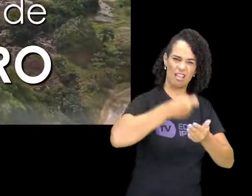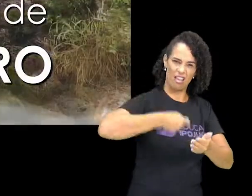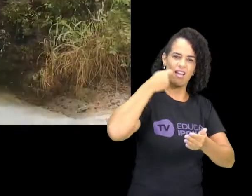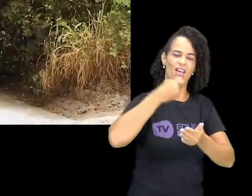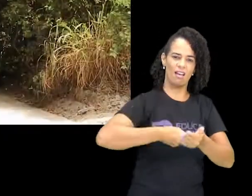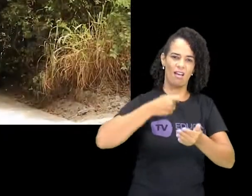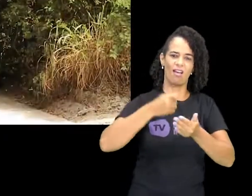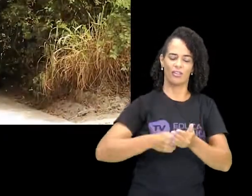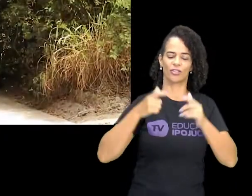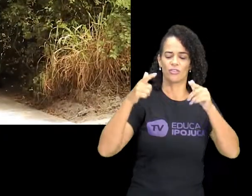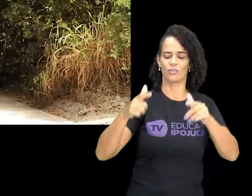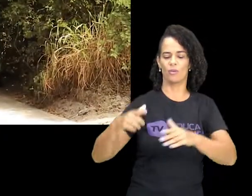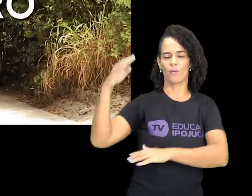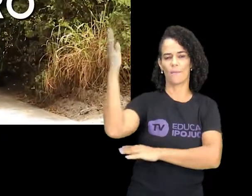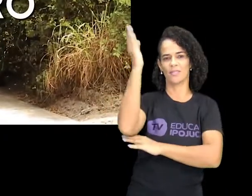guerreiro